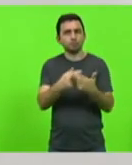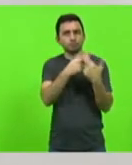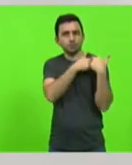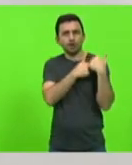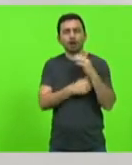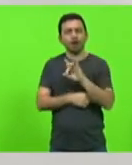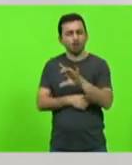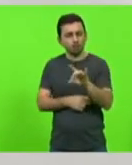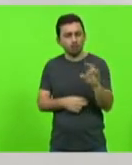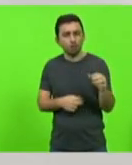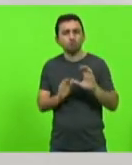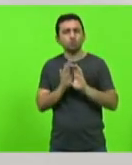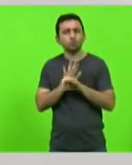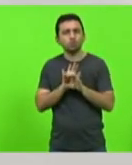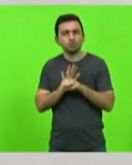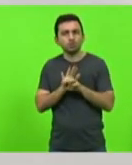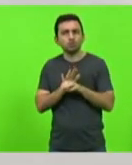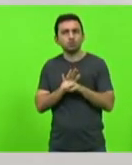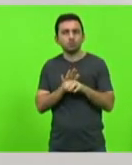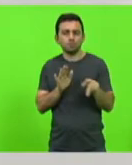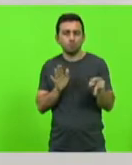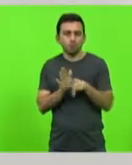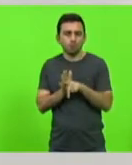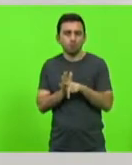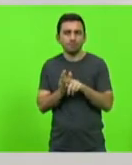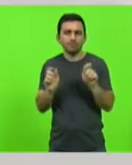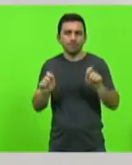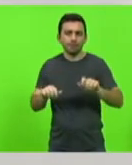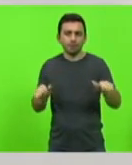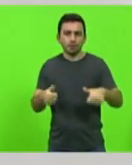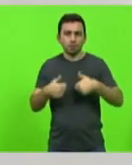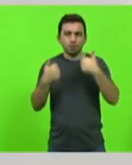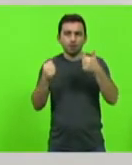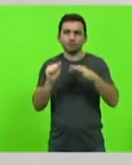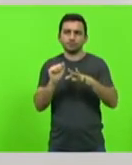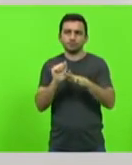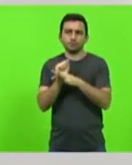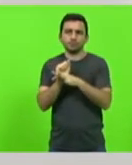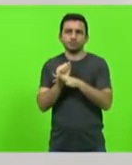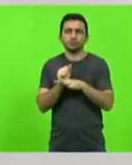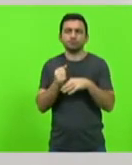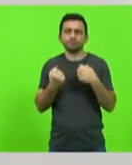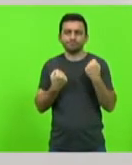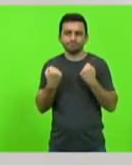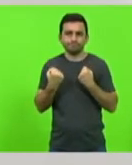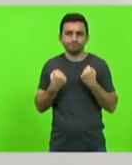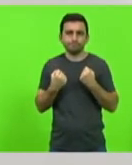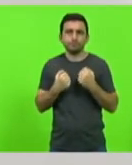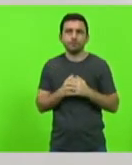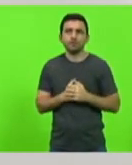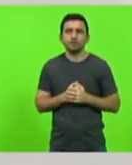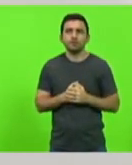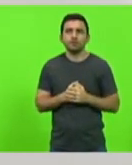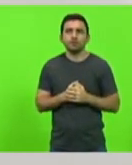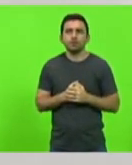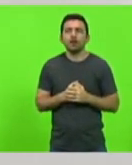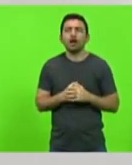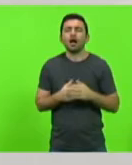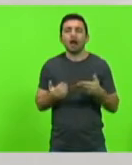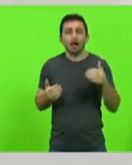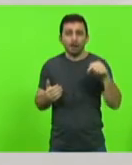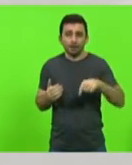nos seus conceitos, melhorar a segurança viária. É fruto de lei desta Casa,